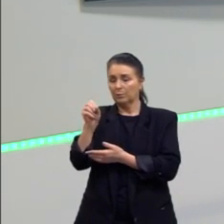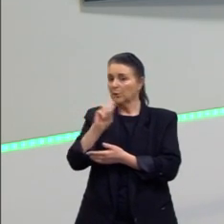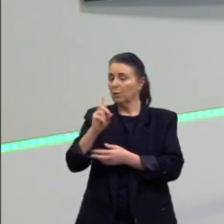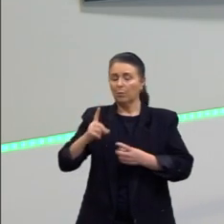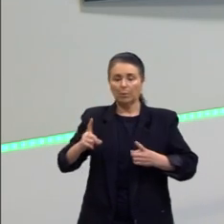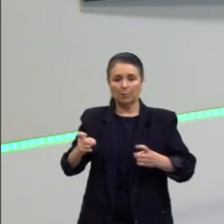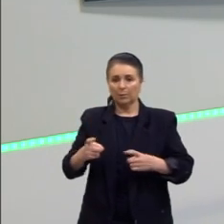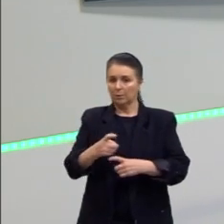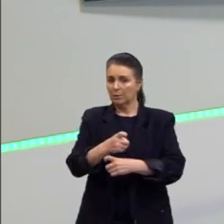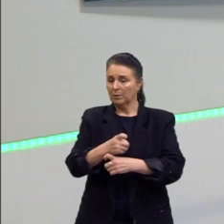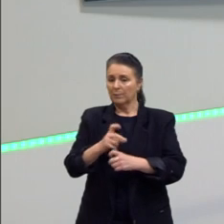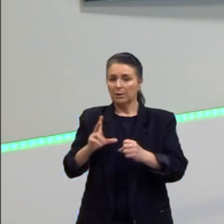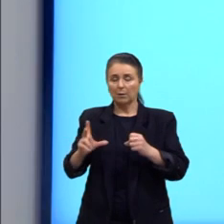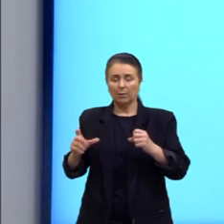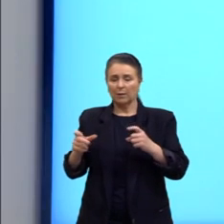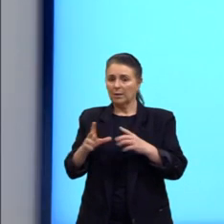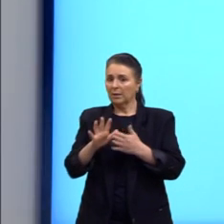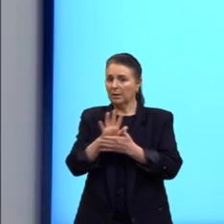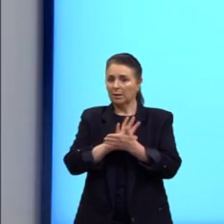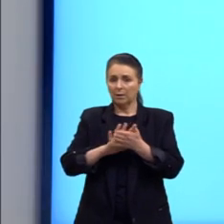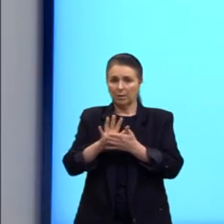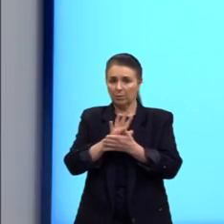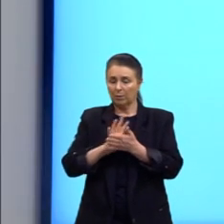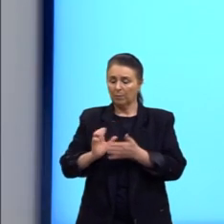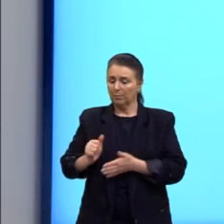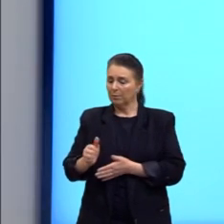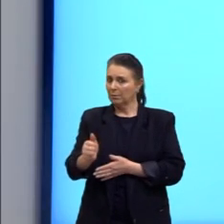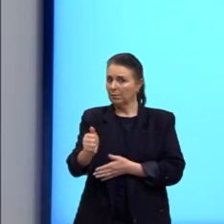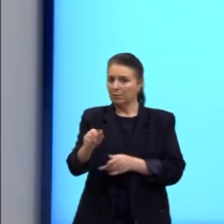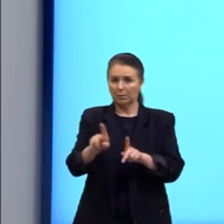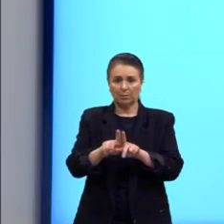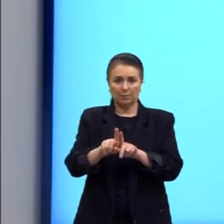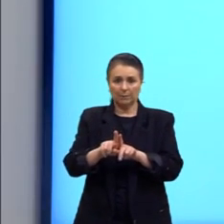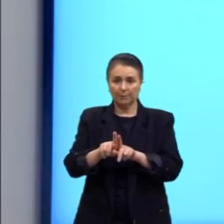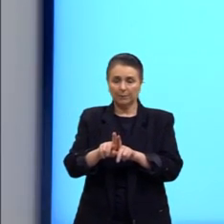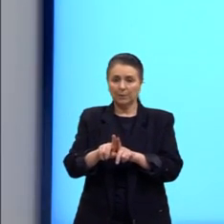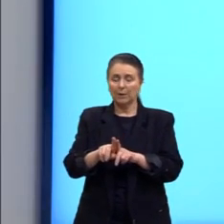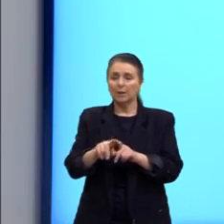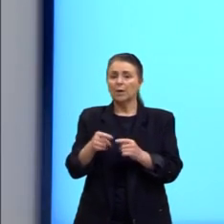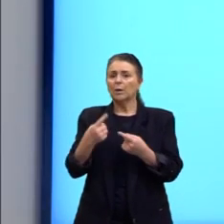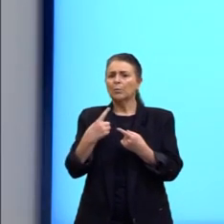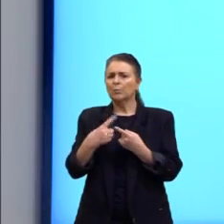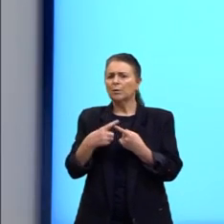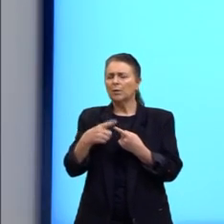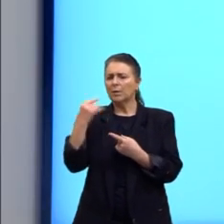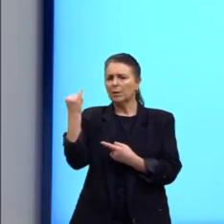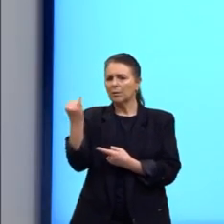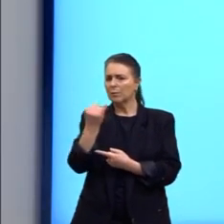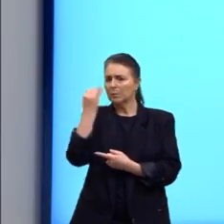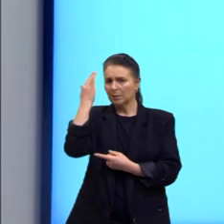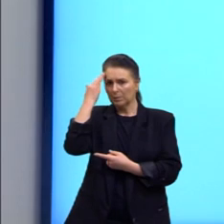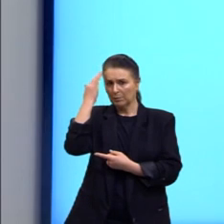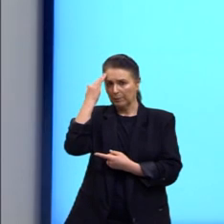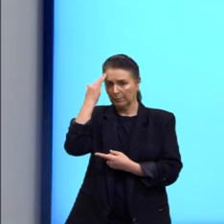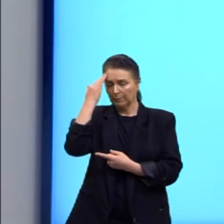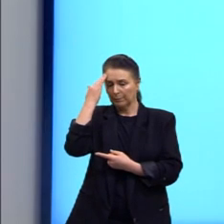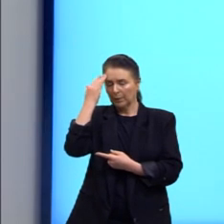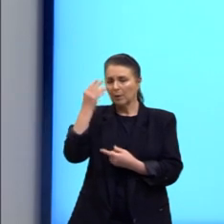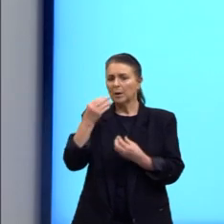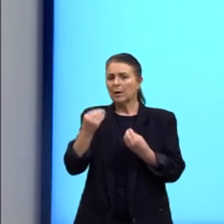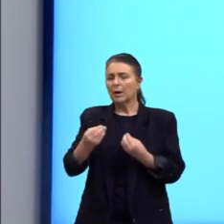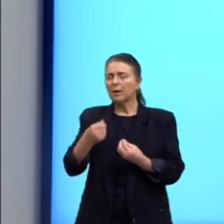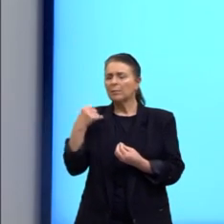não é vírus, é um protozoário. É bem importante a gente saber pelo que é causado, porque é totalmente